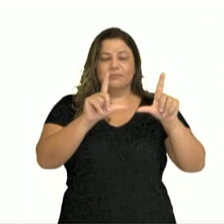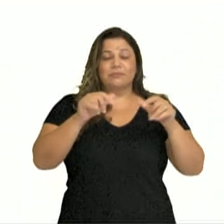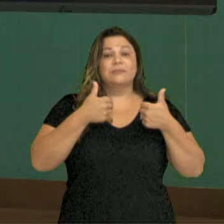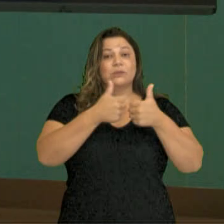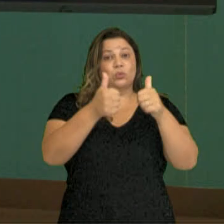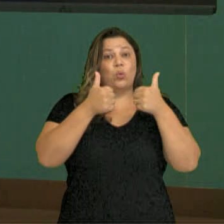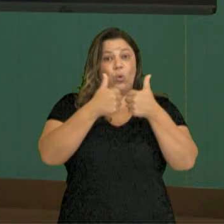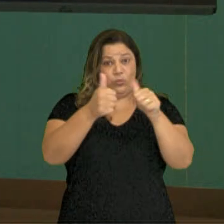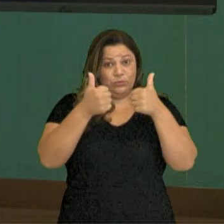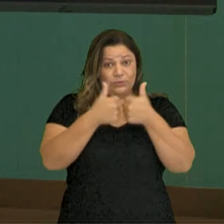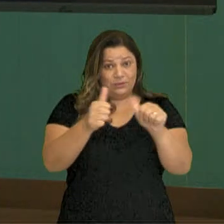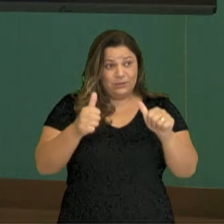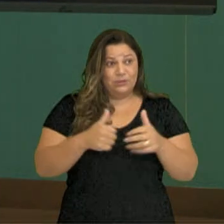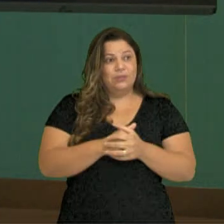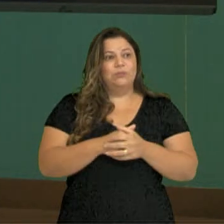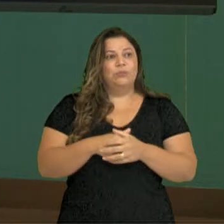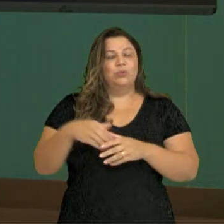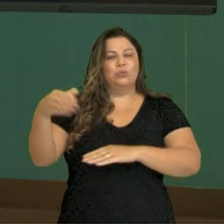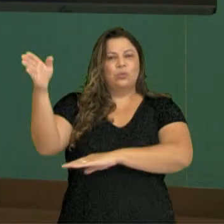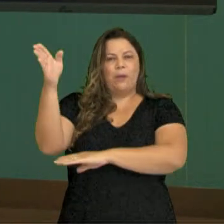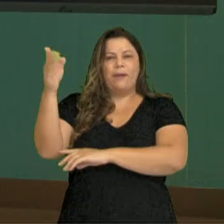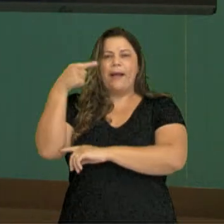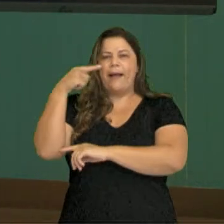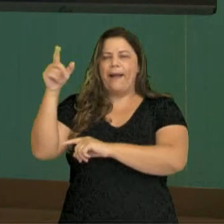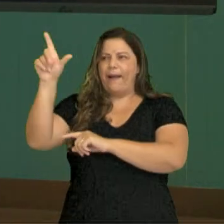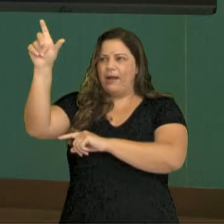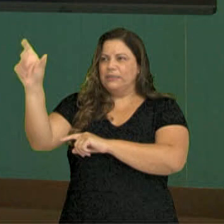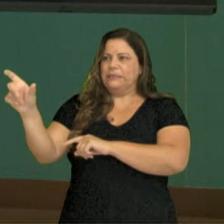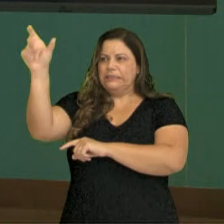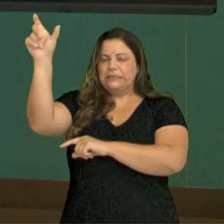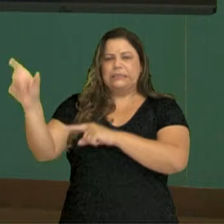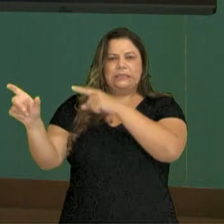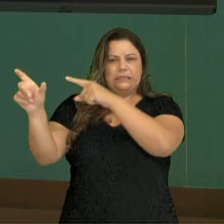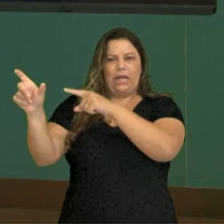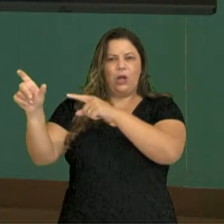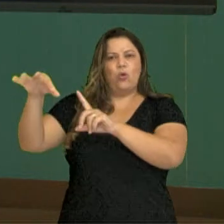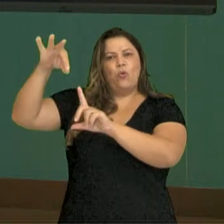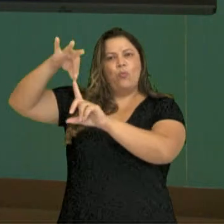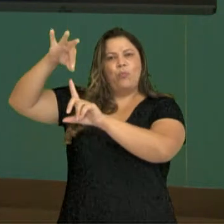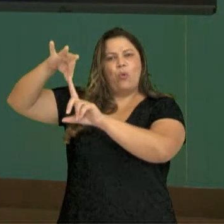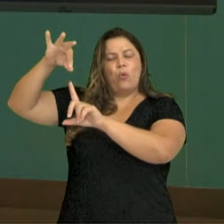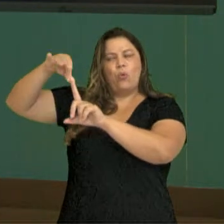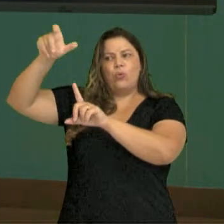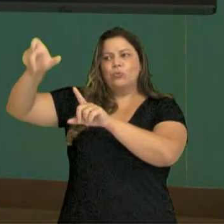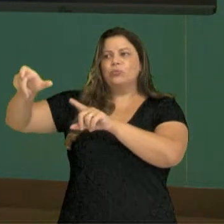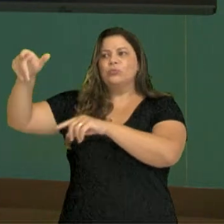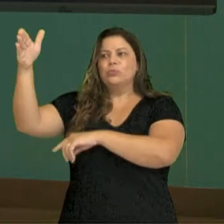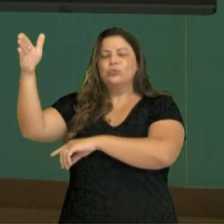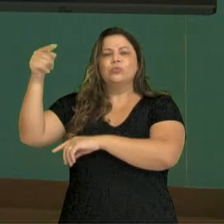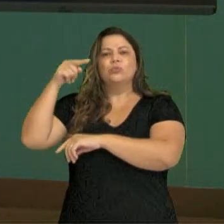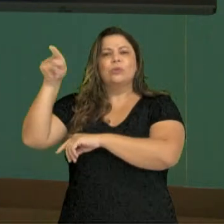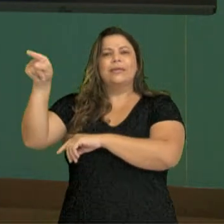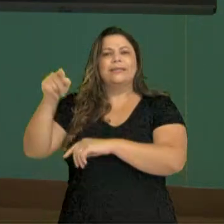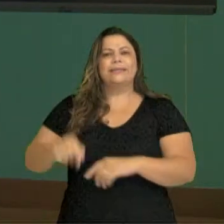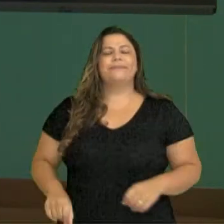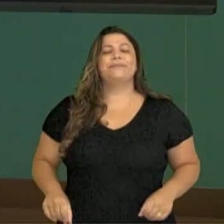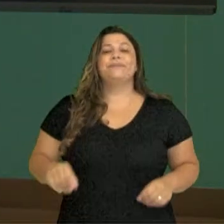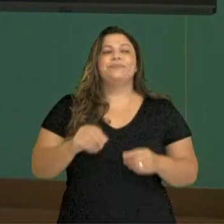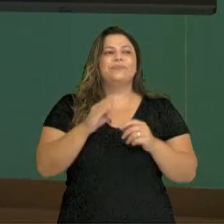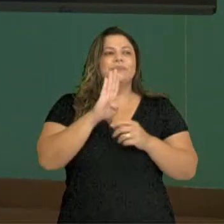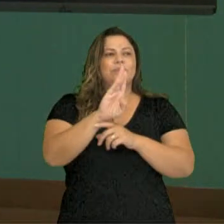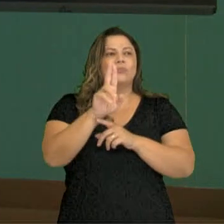ônibus, uma plaquinha do ônibus e o ponto do ônibus. Que local é esse? Essa é a nossa bus